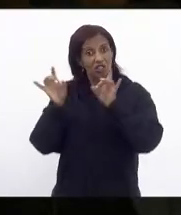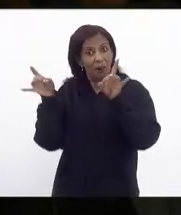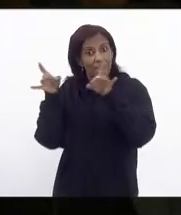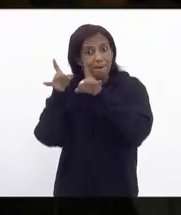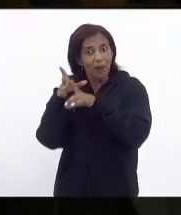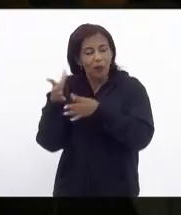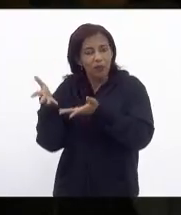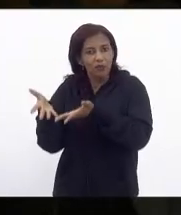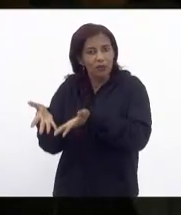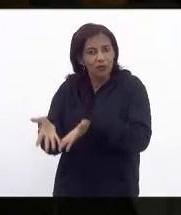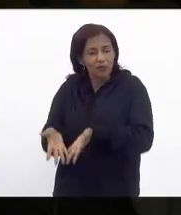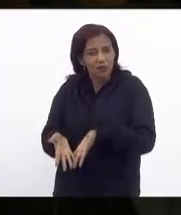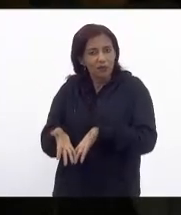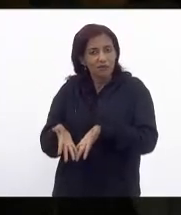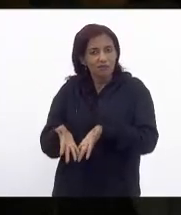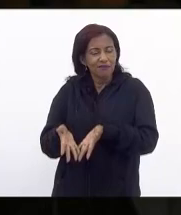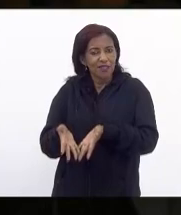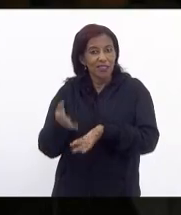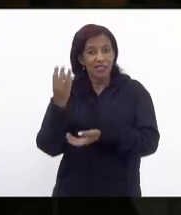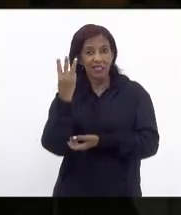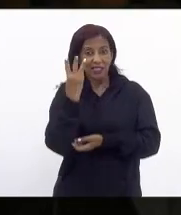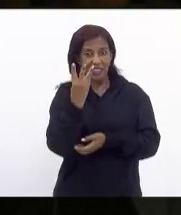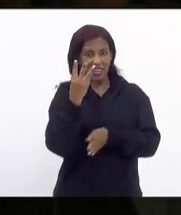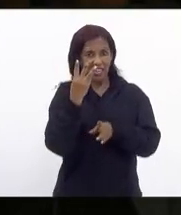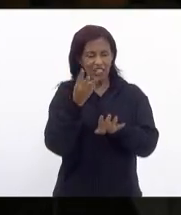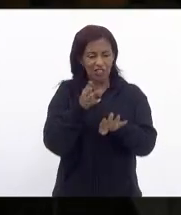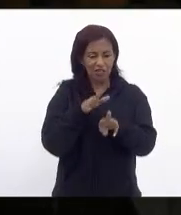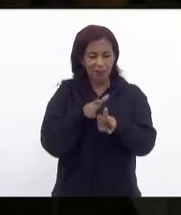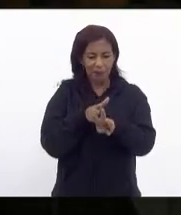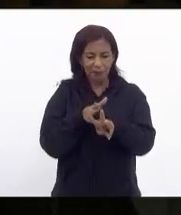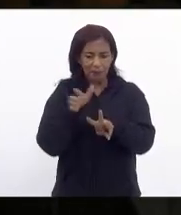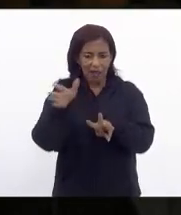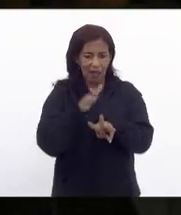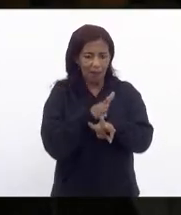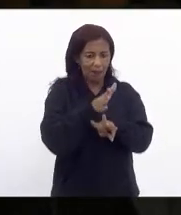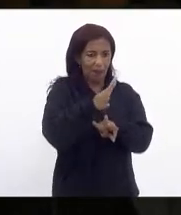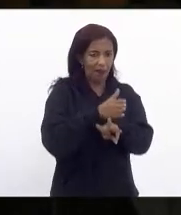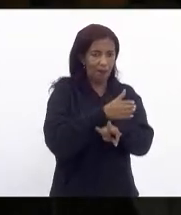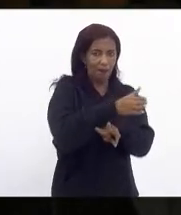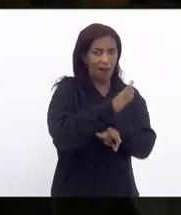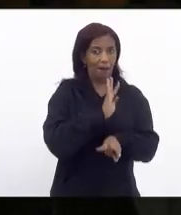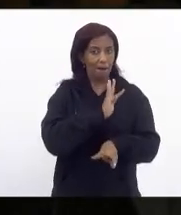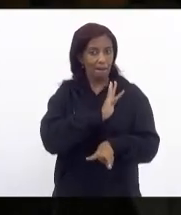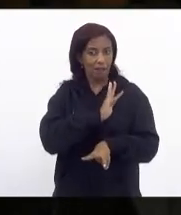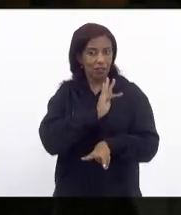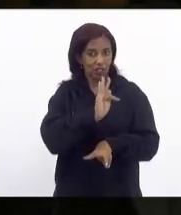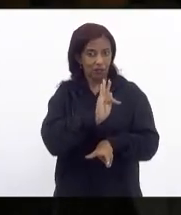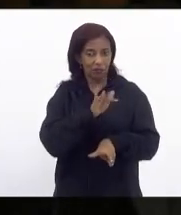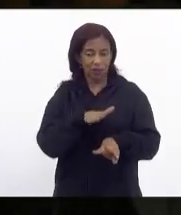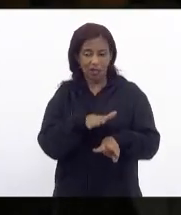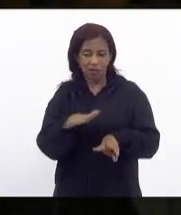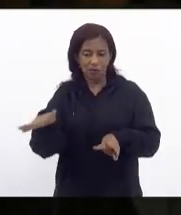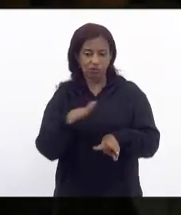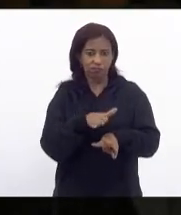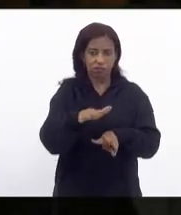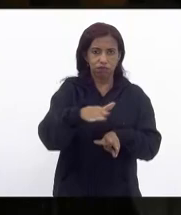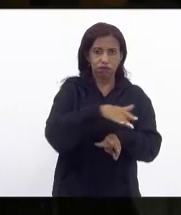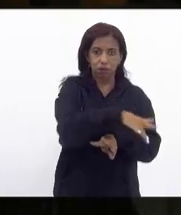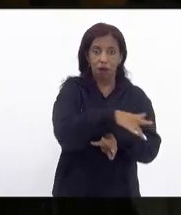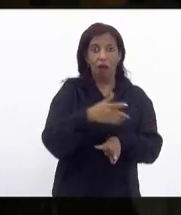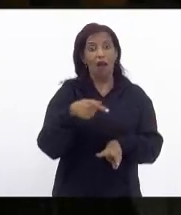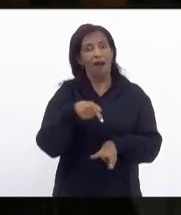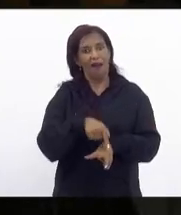disponível nesses três ramais que cortam a Baixada Fluminense e os seus municípios e aí sim